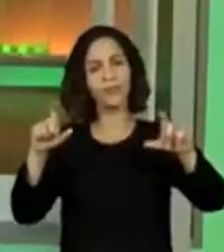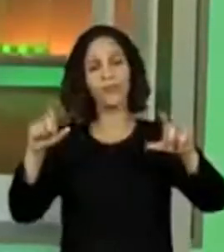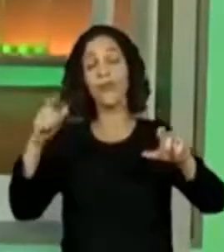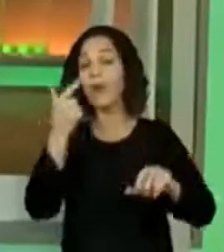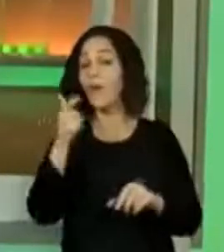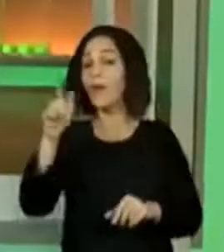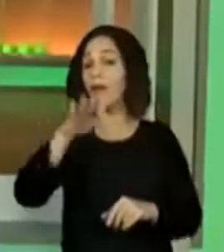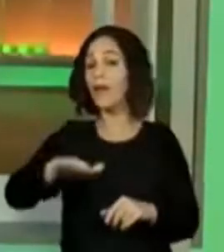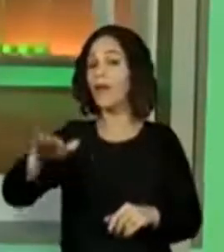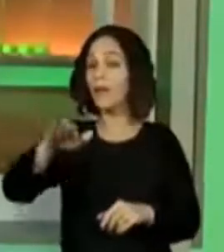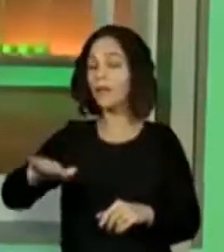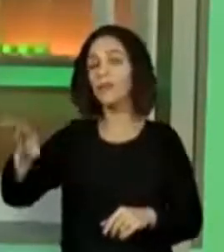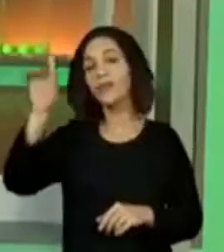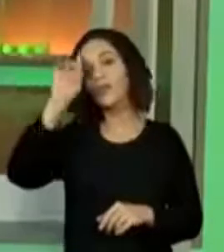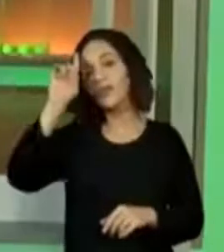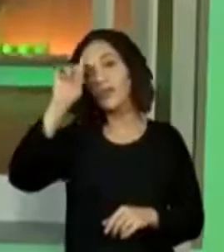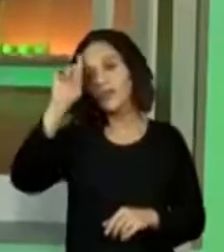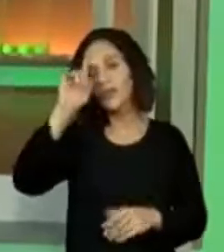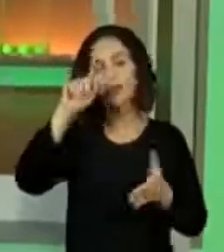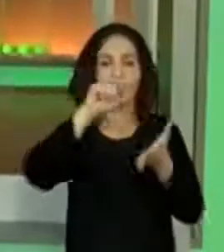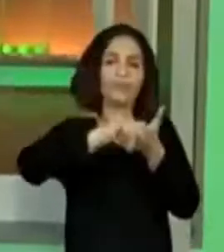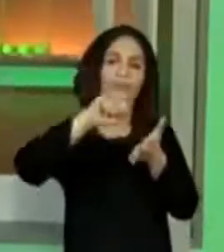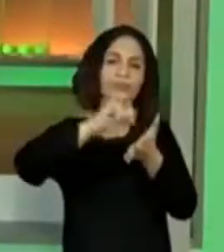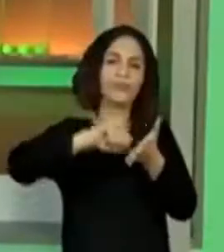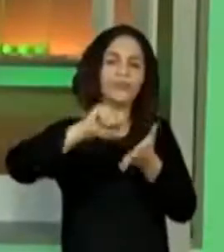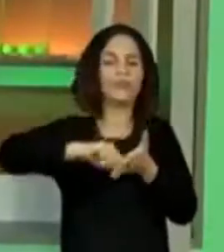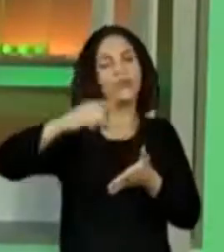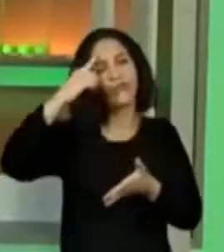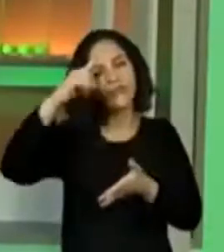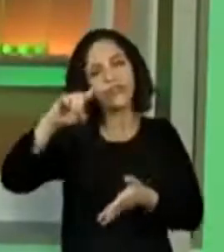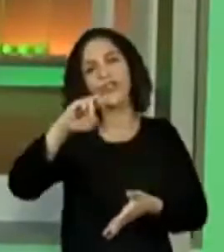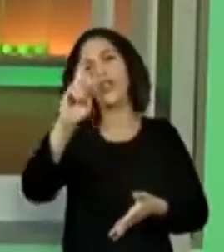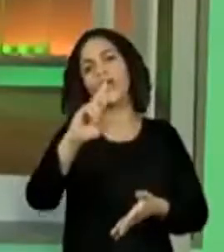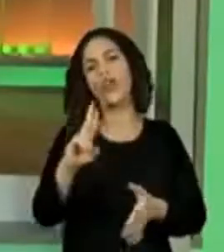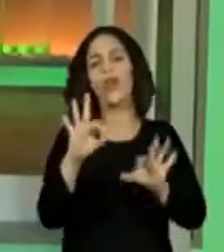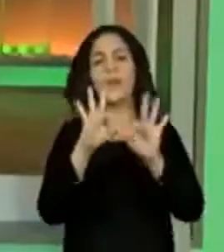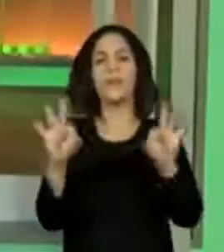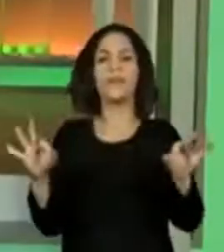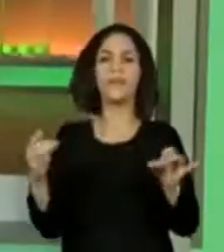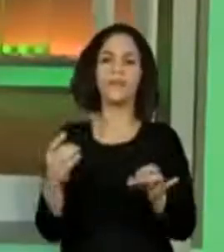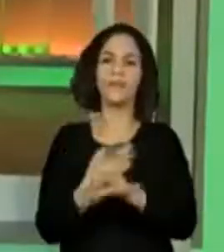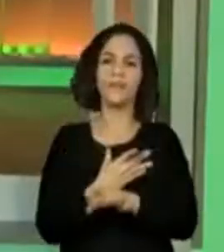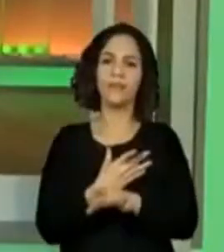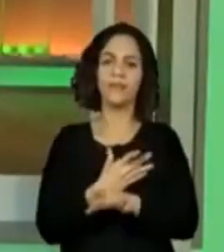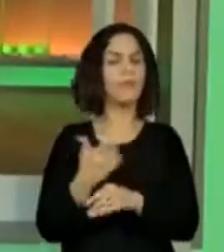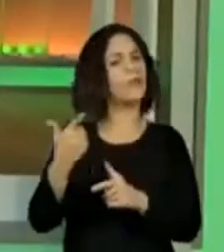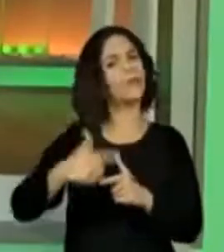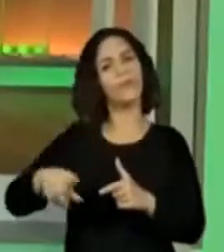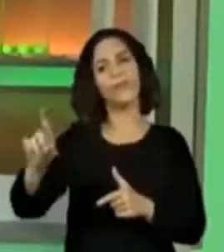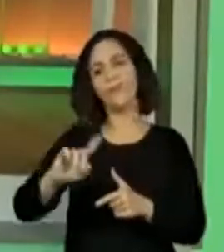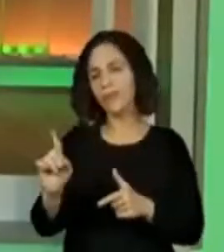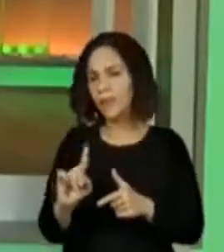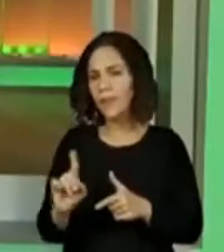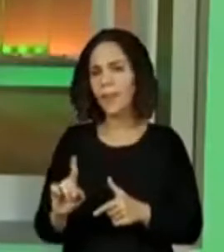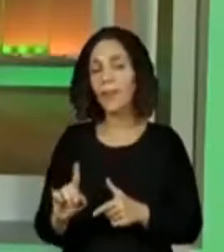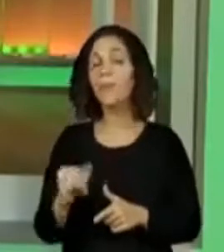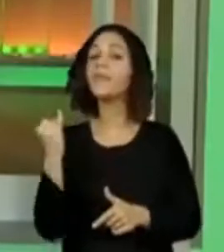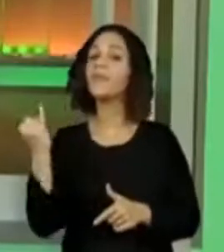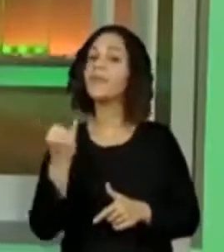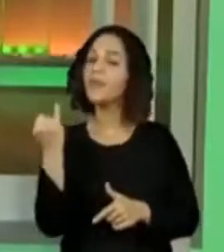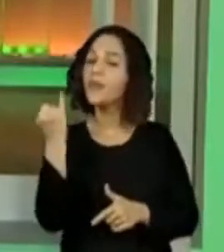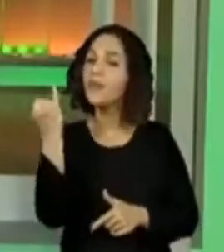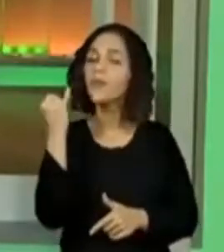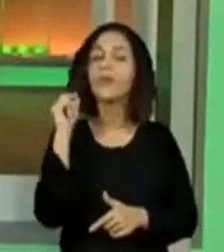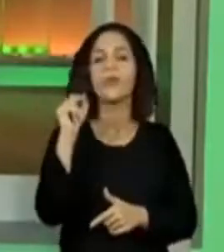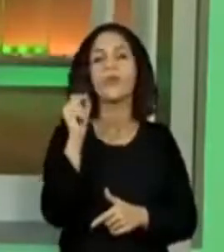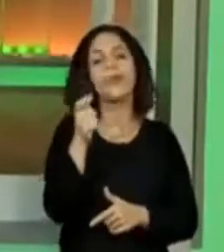criança que todo dia escreve a data e coloca o nome completo. Não tem problema. O importante é